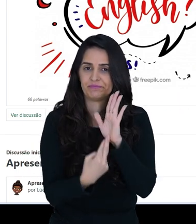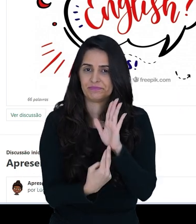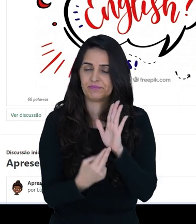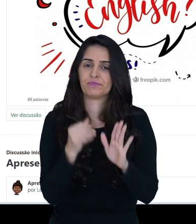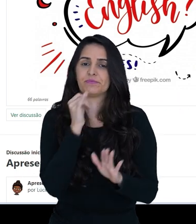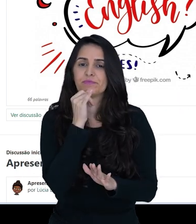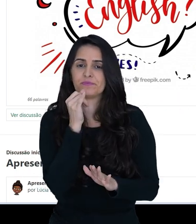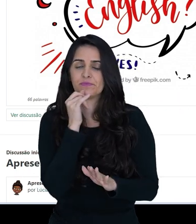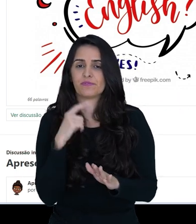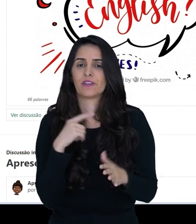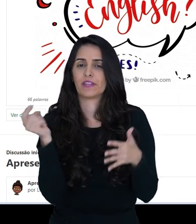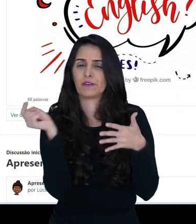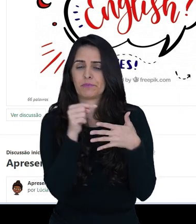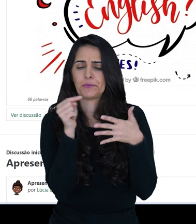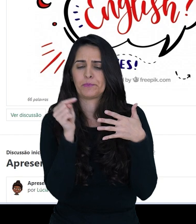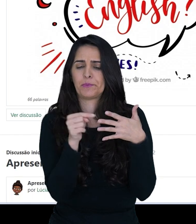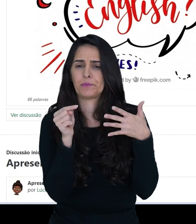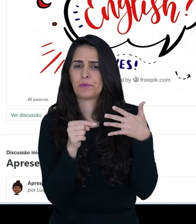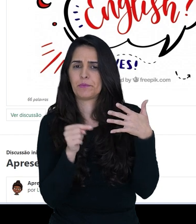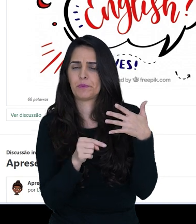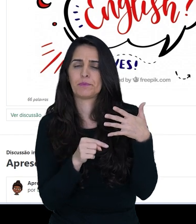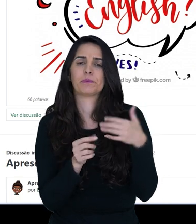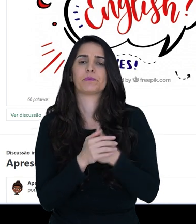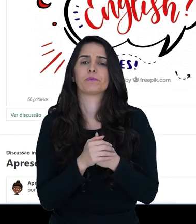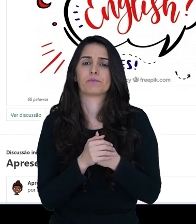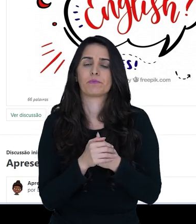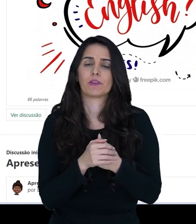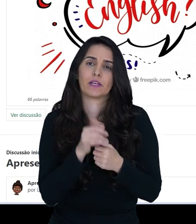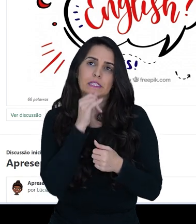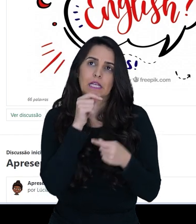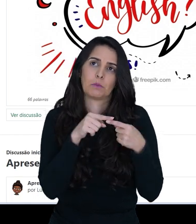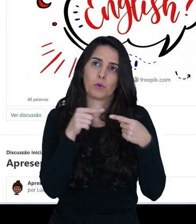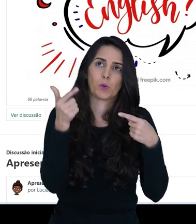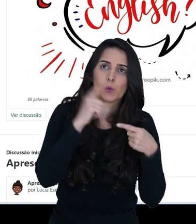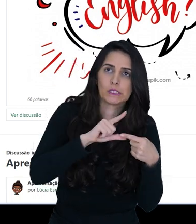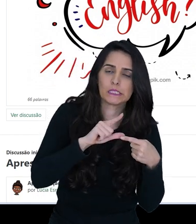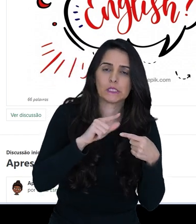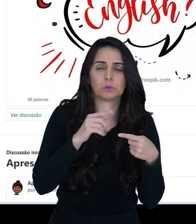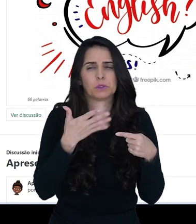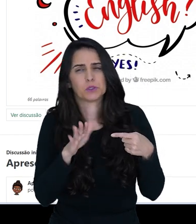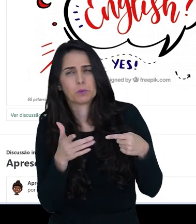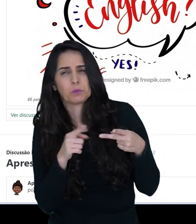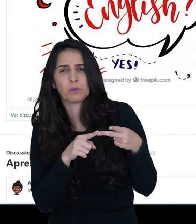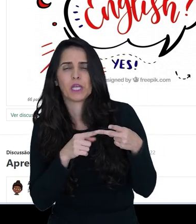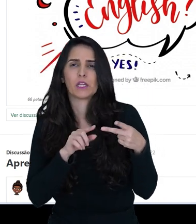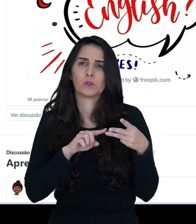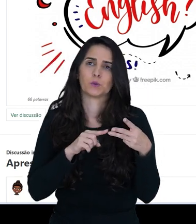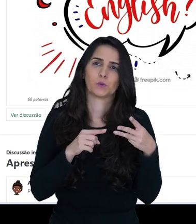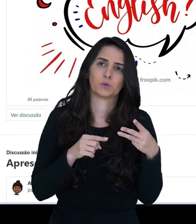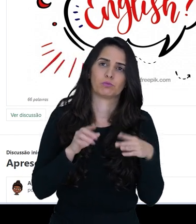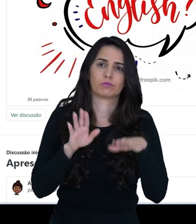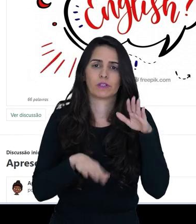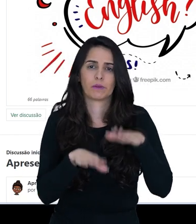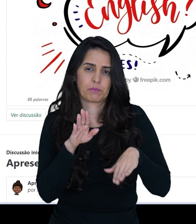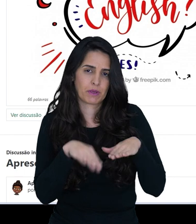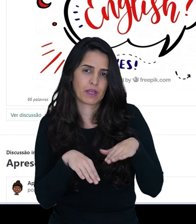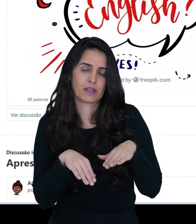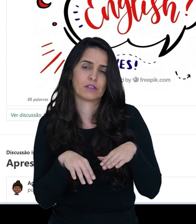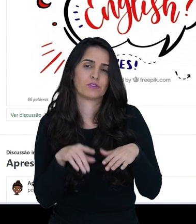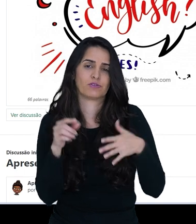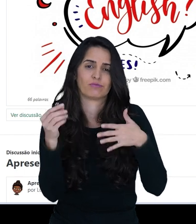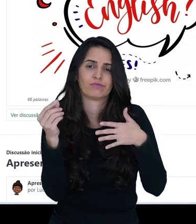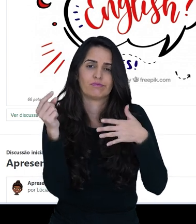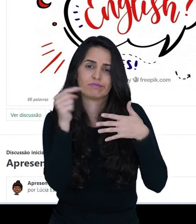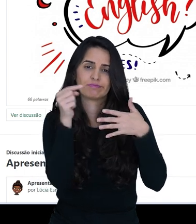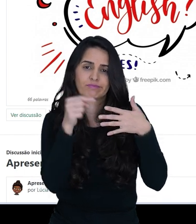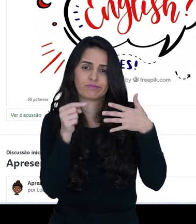Então eu tenho aqui, por exemplo, os critérios onde eu vou marcar atendeu, não atendeu, atendeu parcialmente ou conforme essa